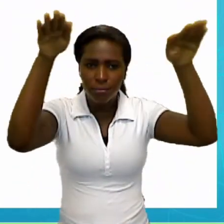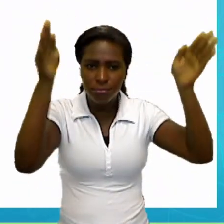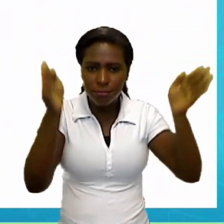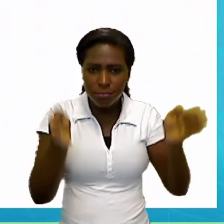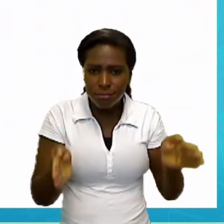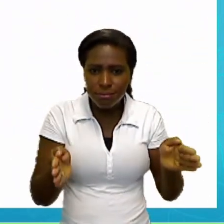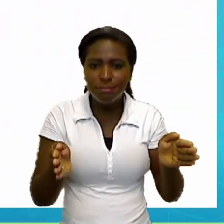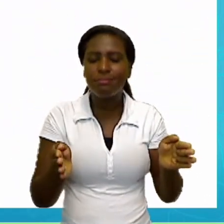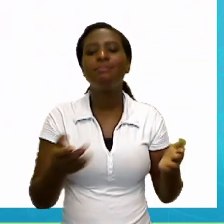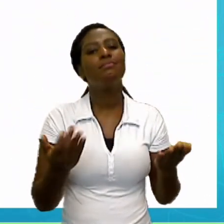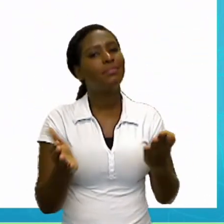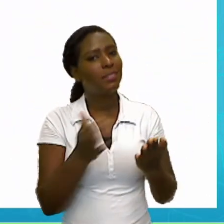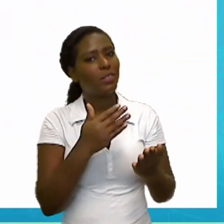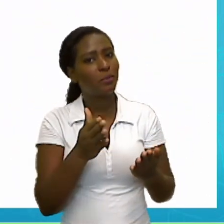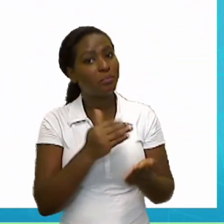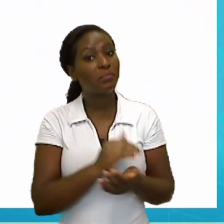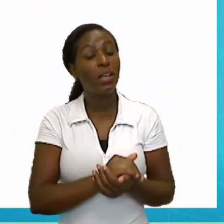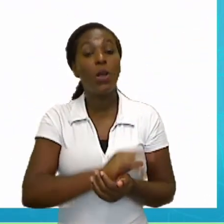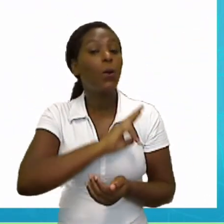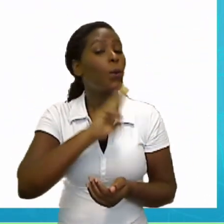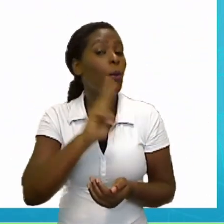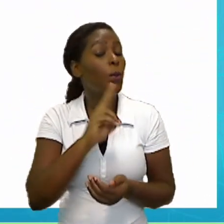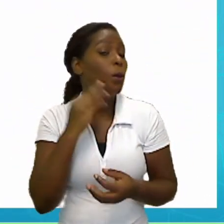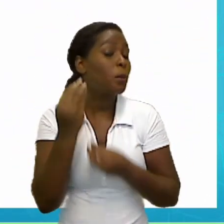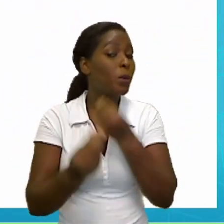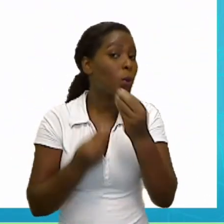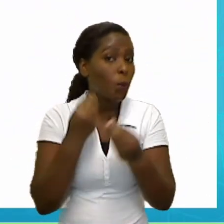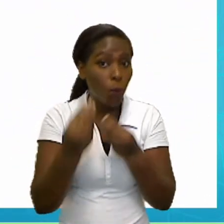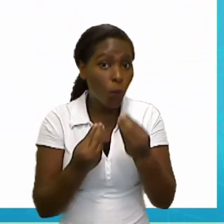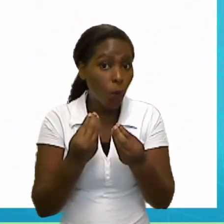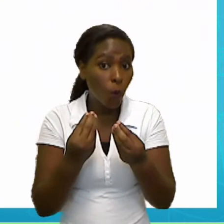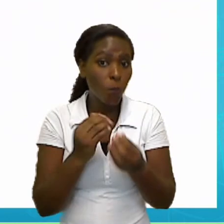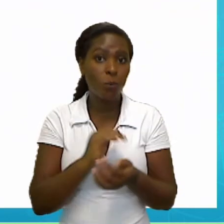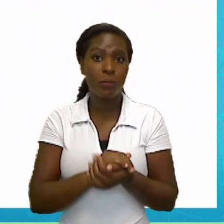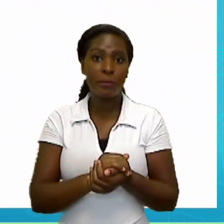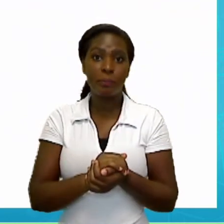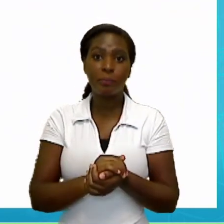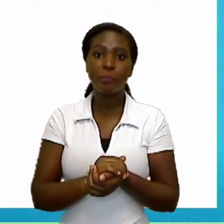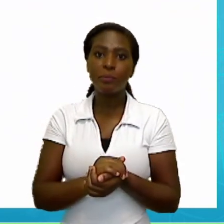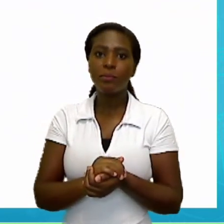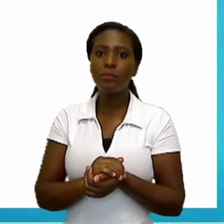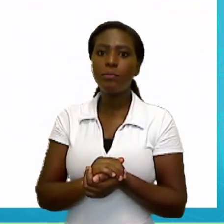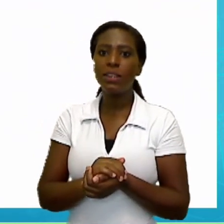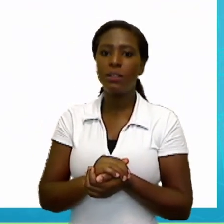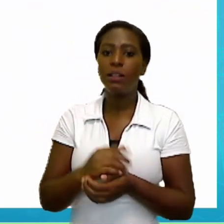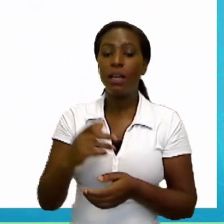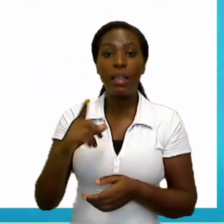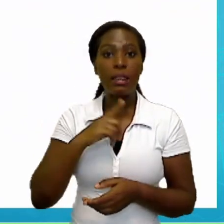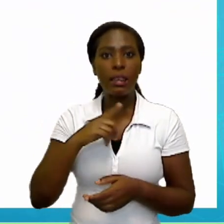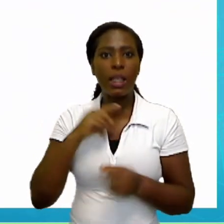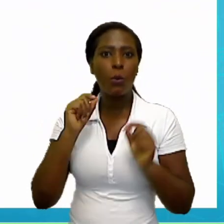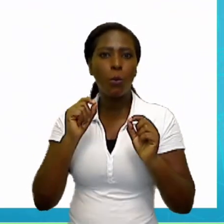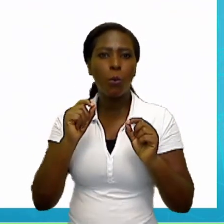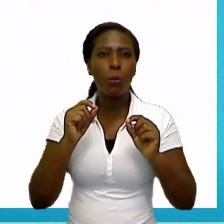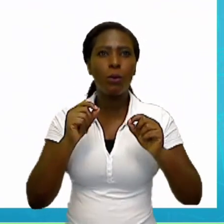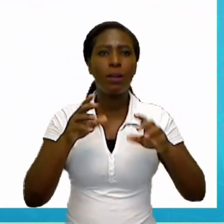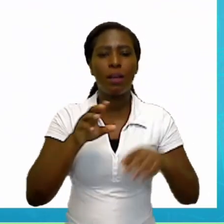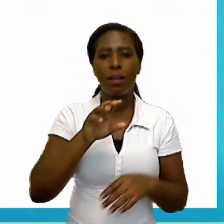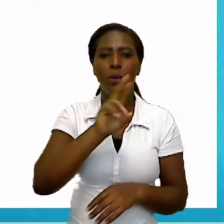Bookshelf. Repeat. Bookshelf. Prateleira shelf. No caso aqui, nós temos uma estante.